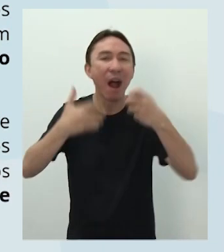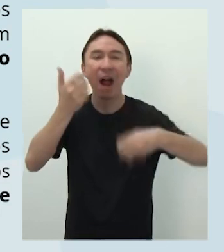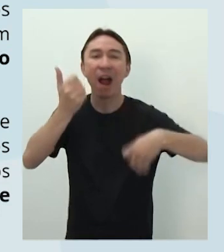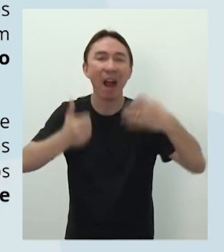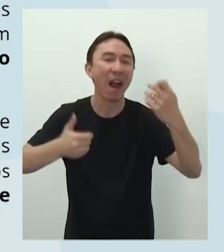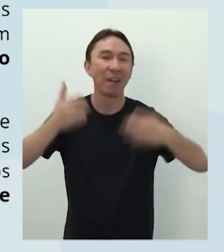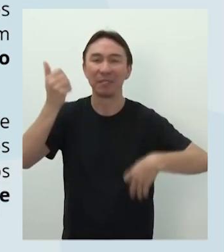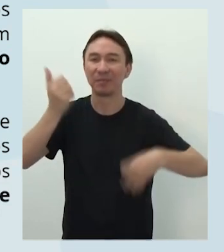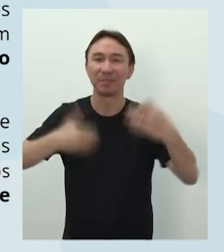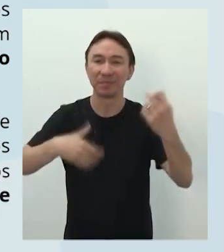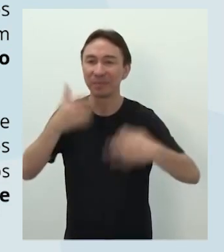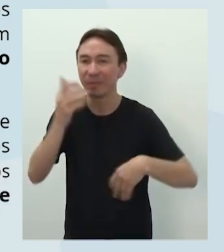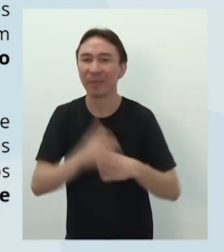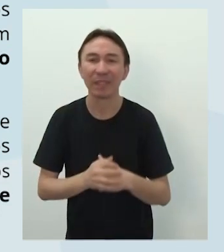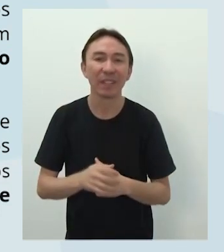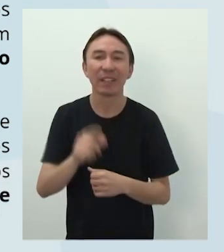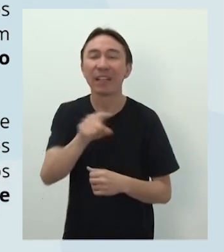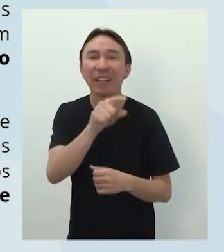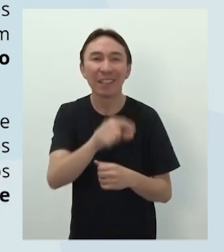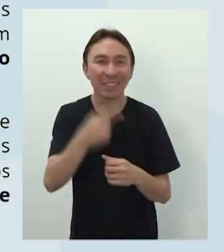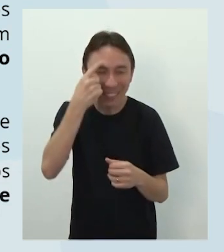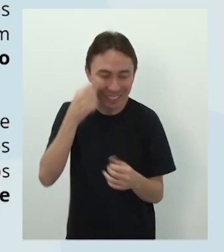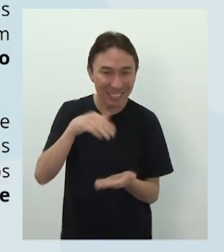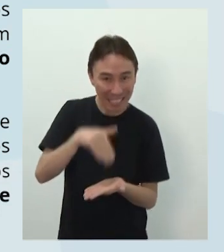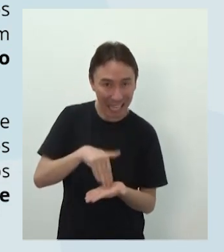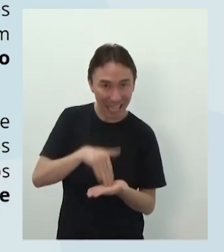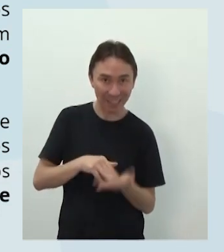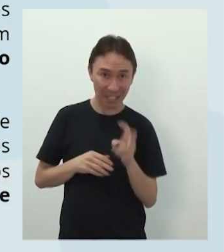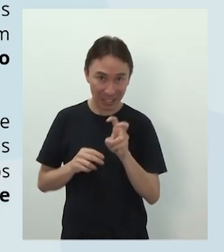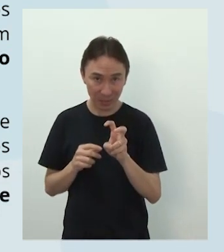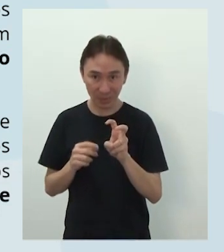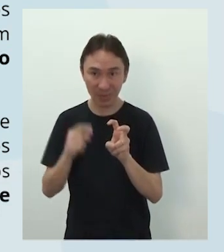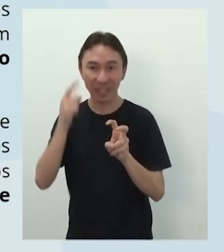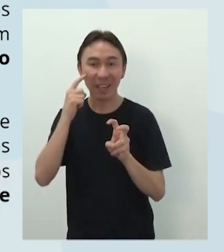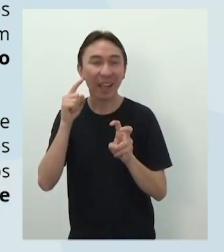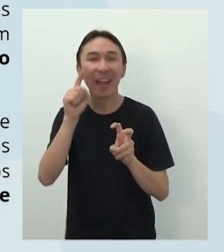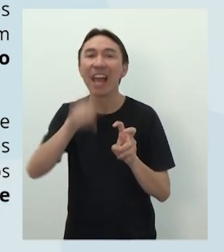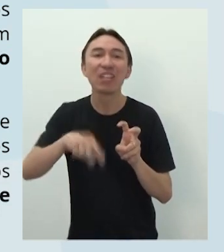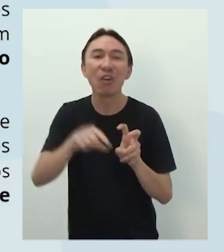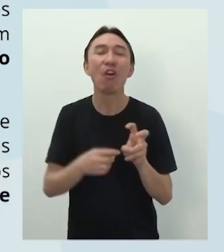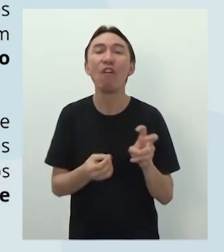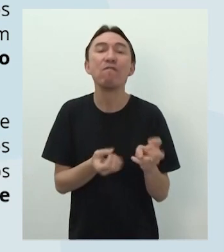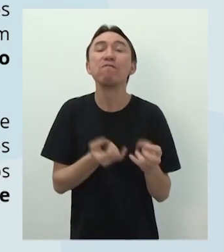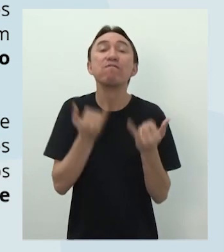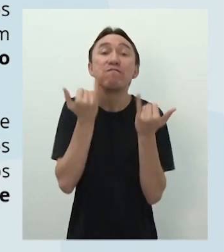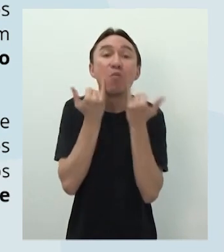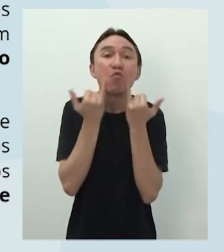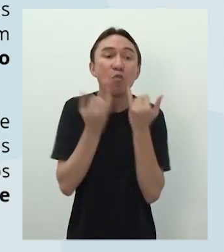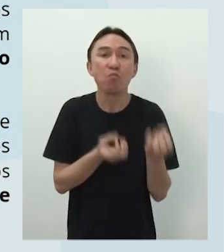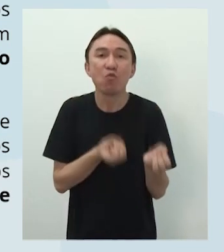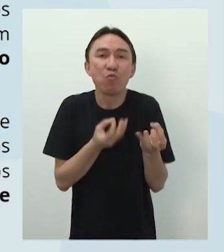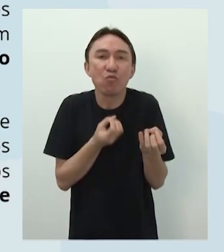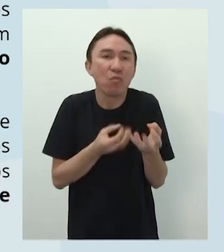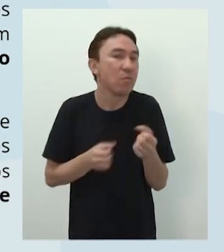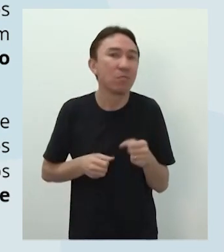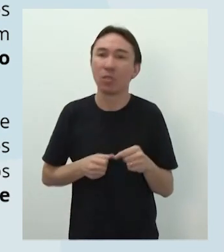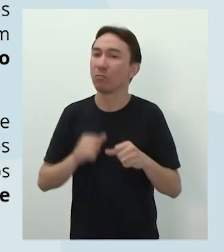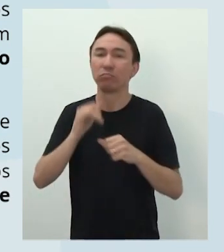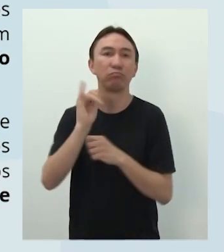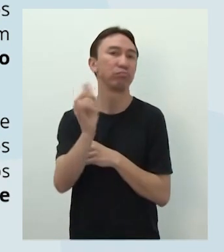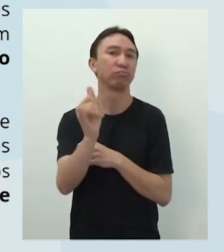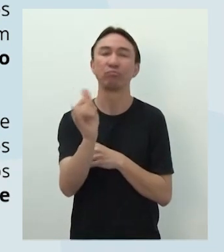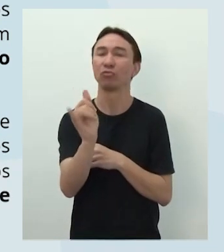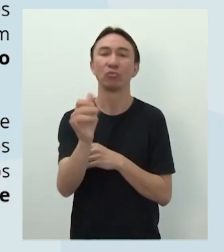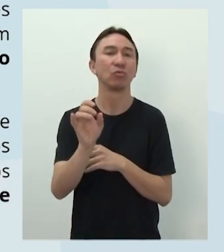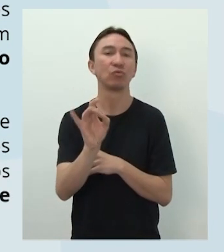O expositivo que está ali embaixo, ele se preocupa na transmissão de informações. É um texto informativo. O argumentativo,